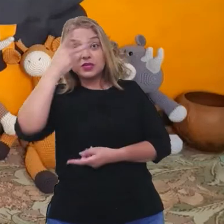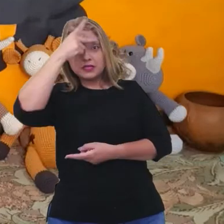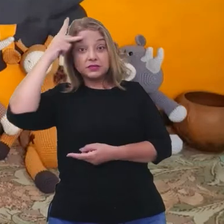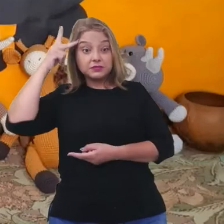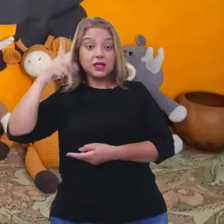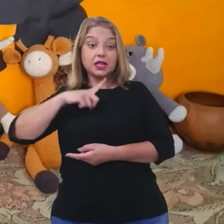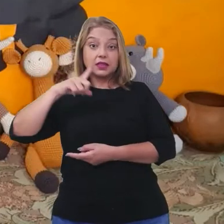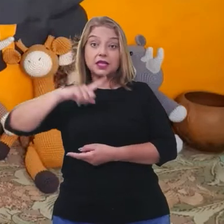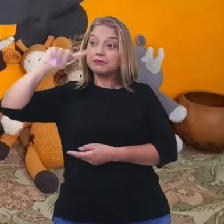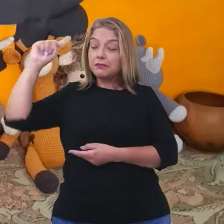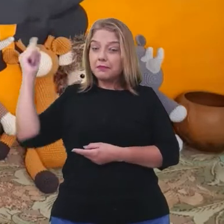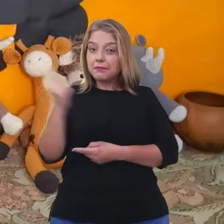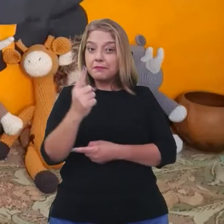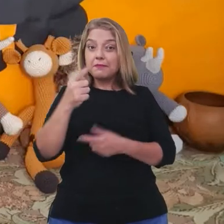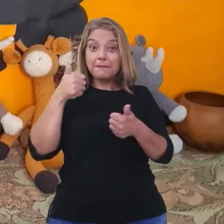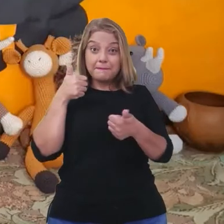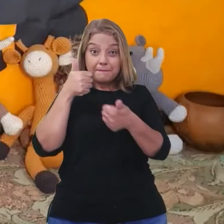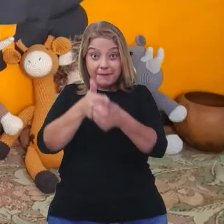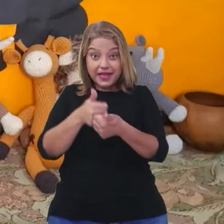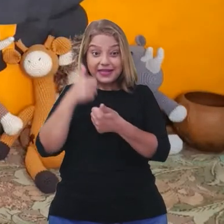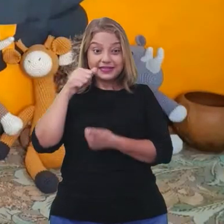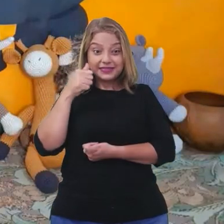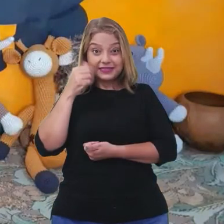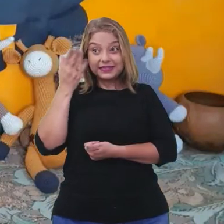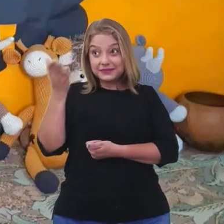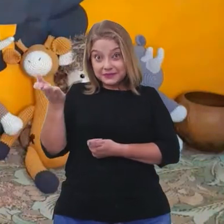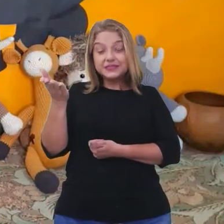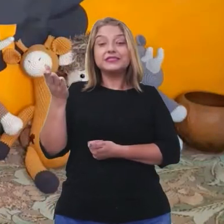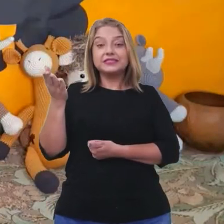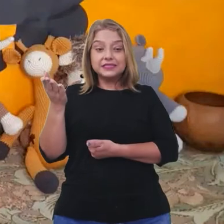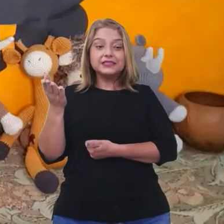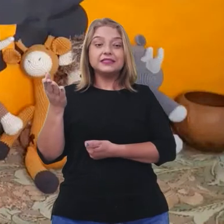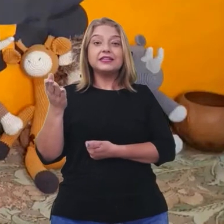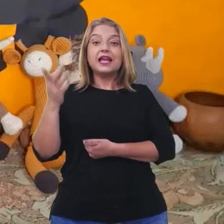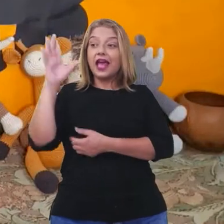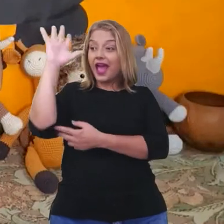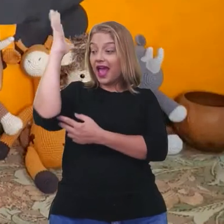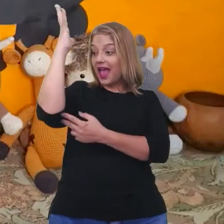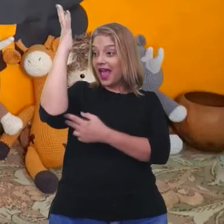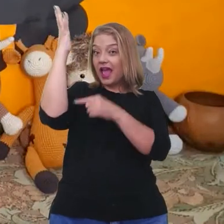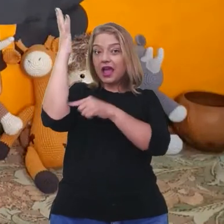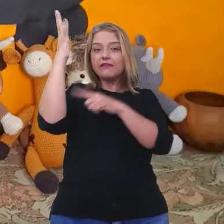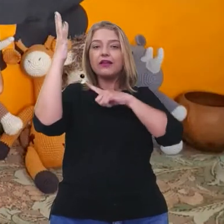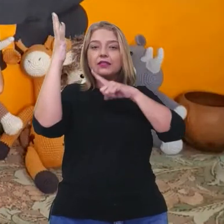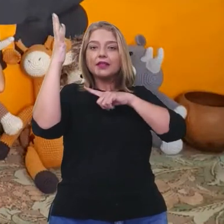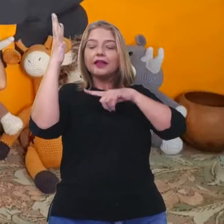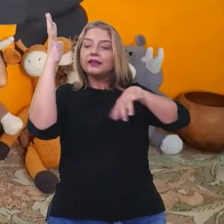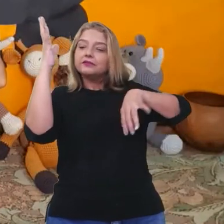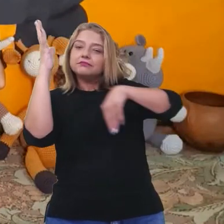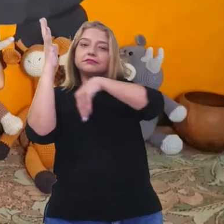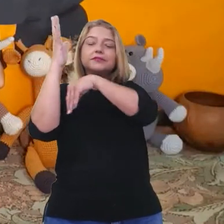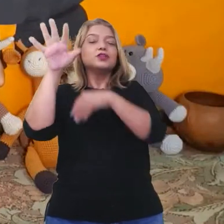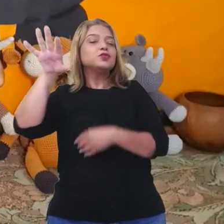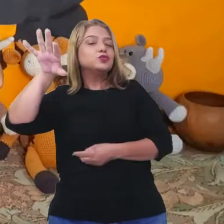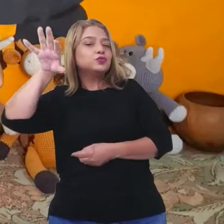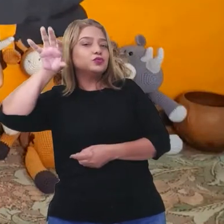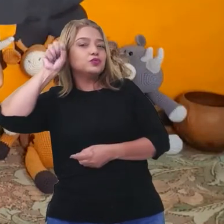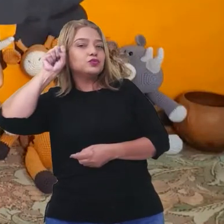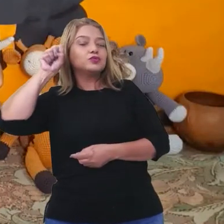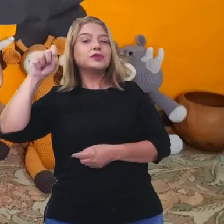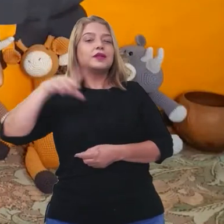perto do baobá e se recosta nele, consegue ouvir as